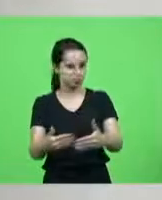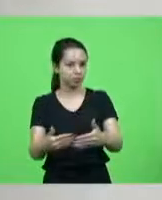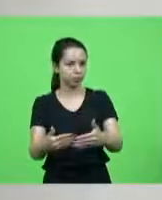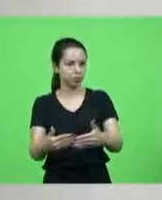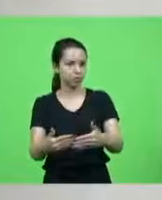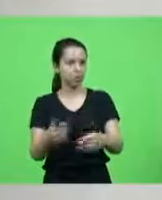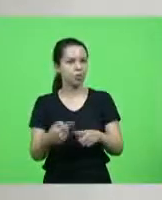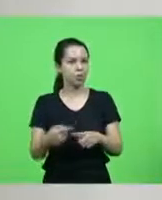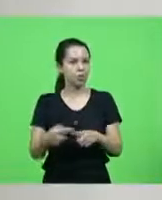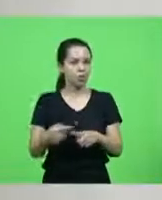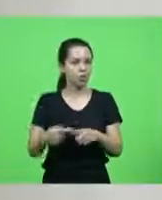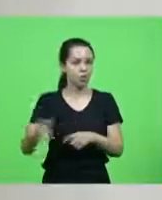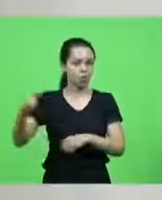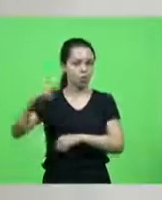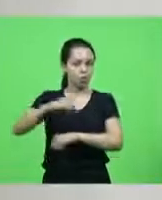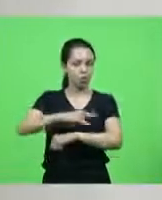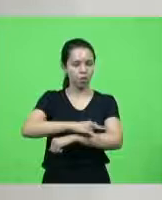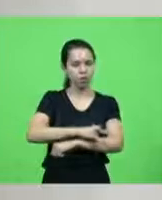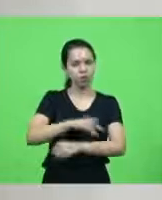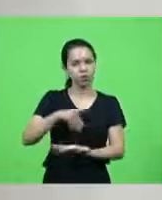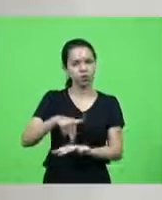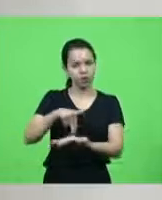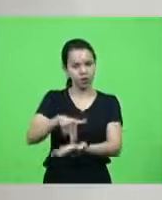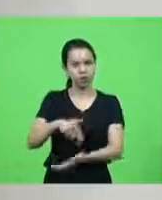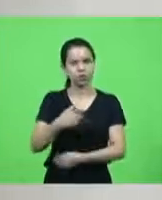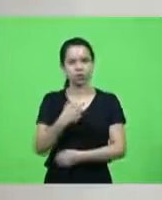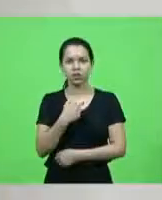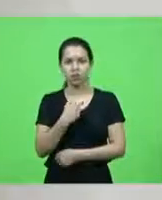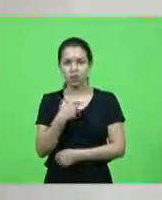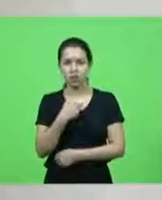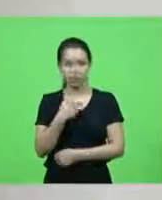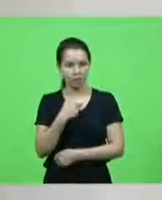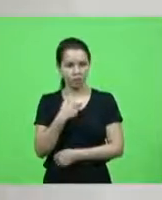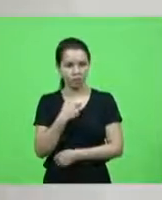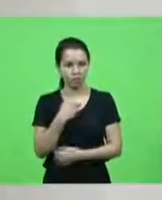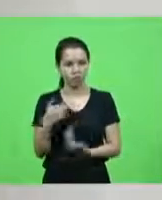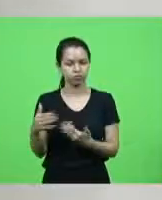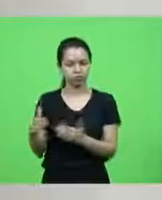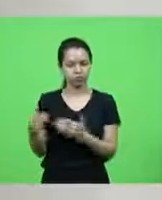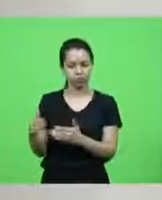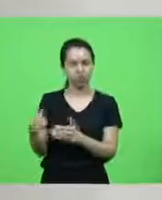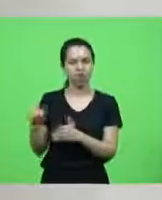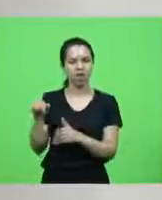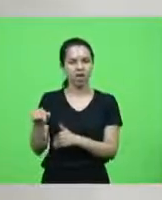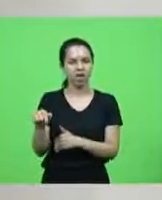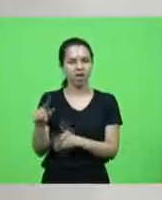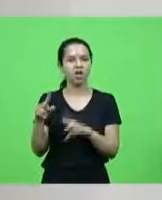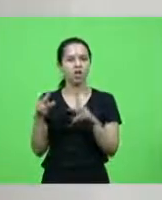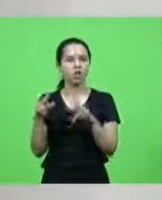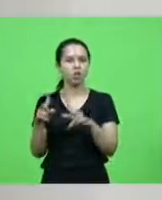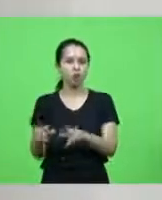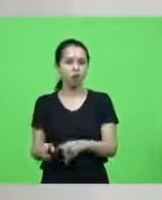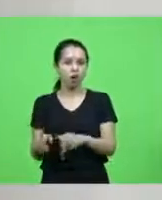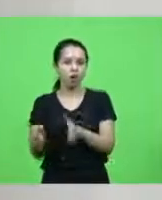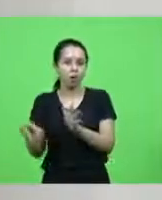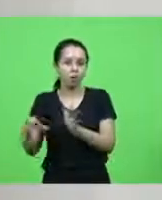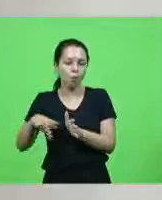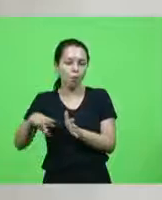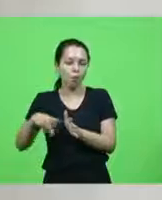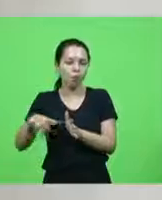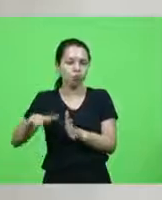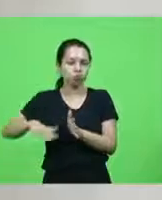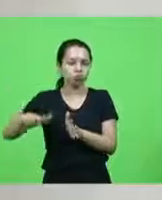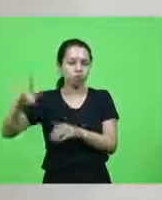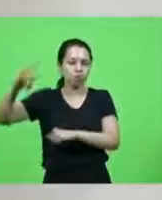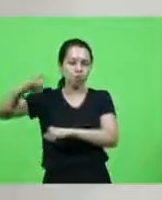aeroporto de navegantes ele não pode ser tratado como um aeroclube como um local de